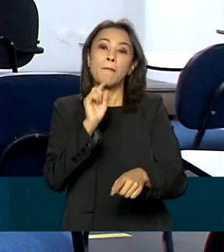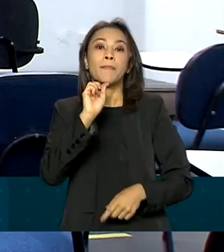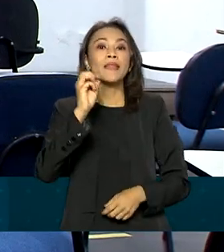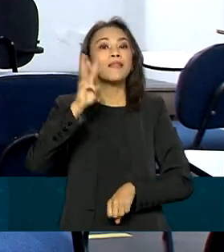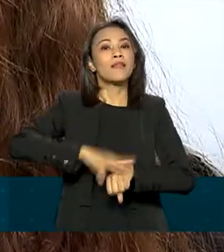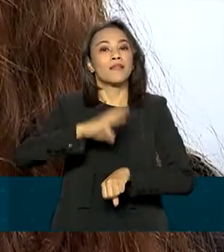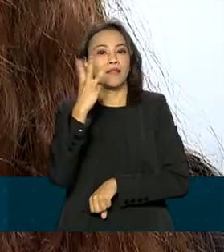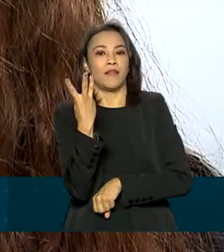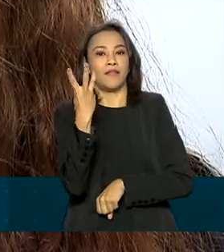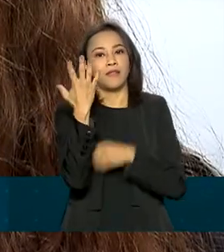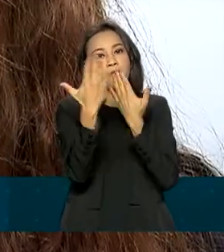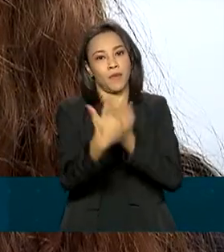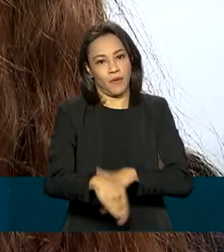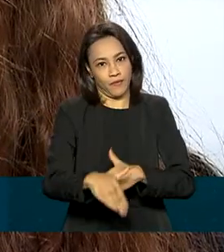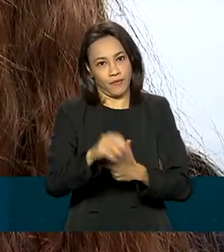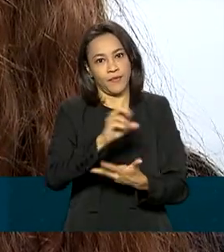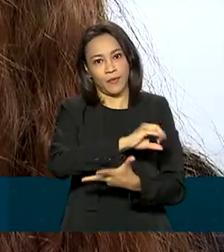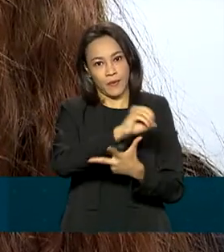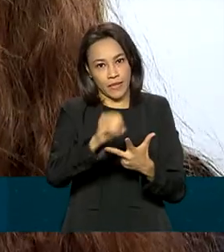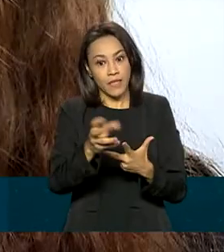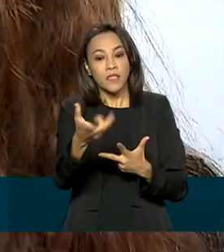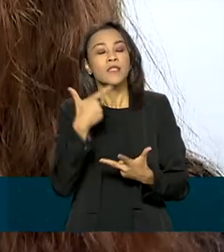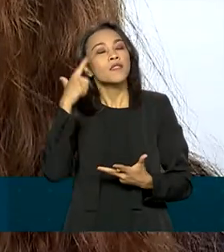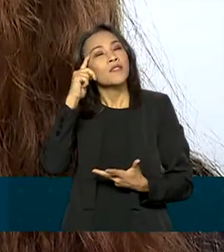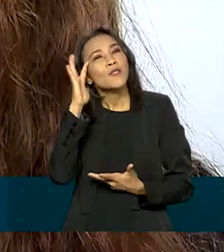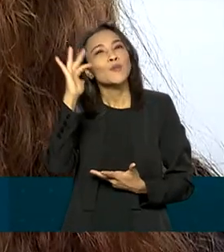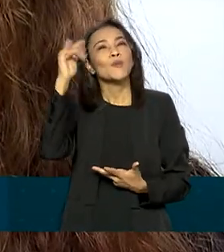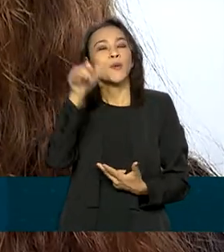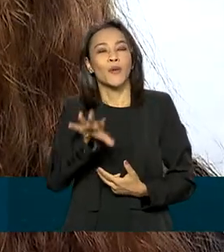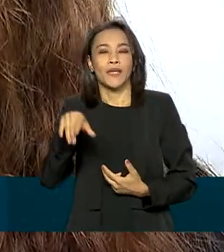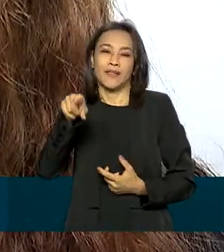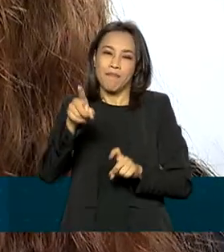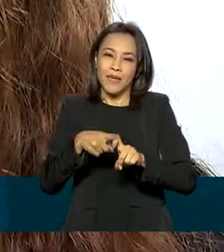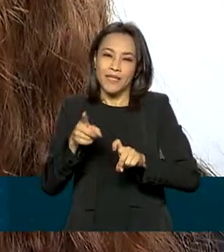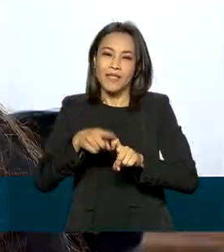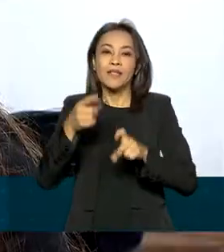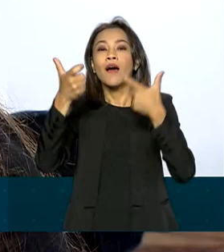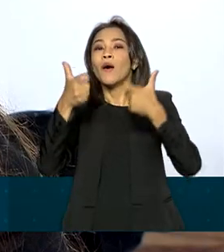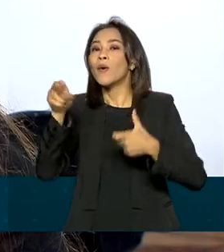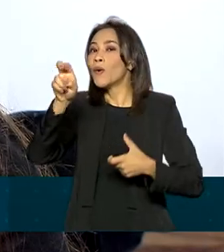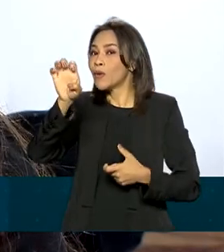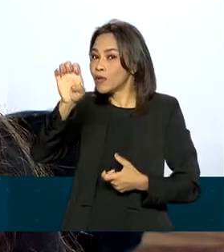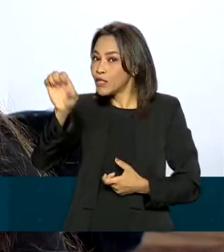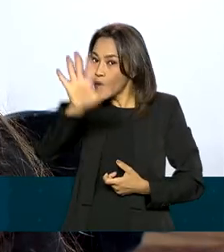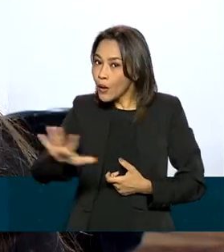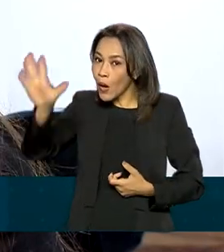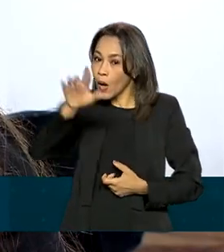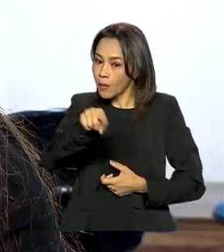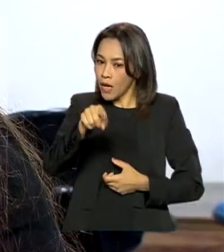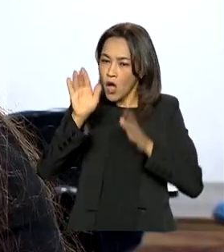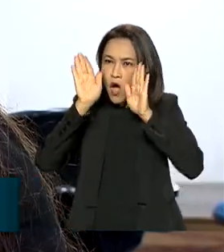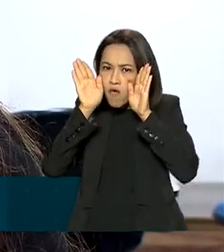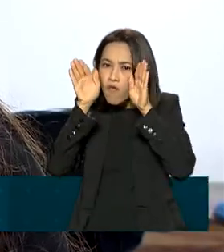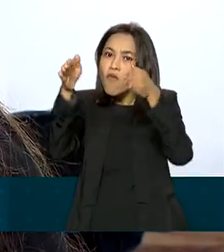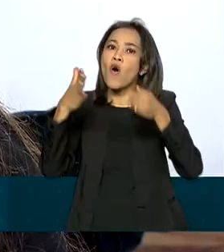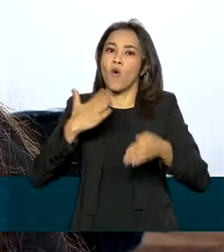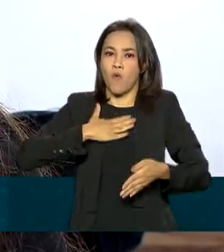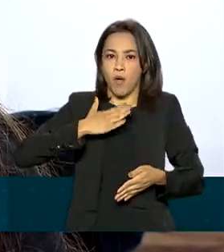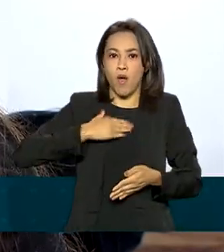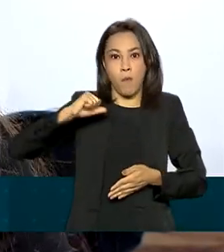terceira vez e sonha cursar medicina numa universidade europeia. Portugal também é um foco meu,